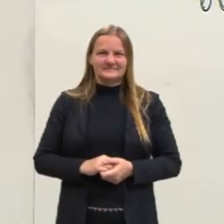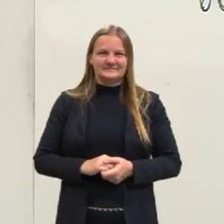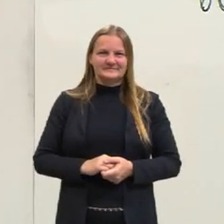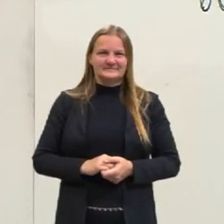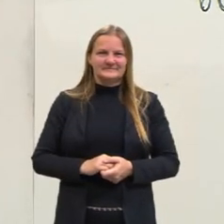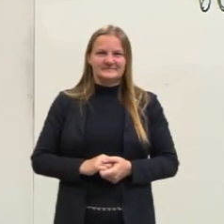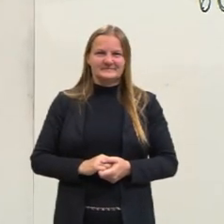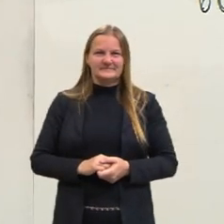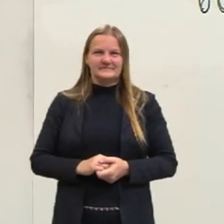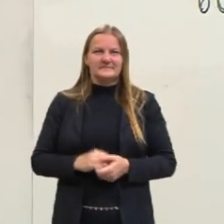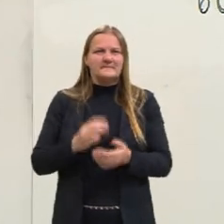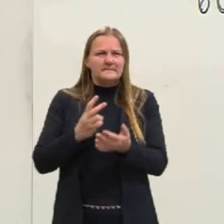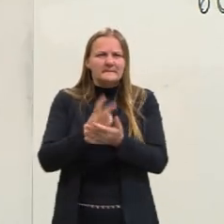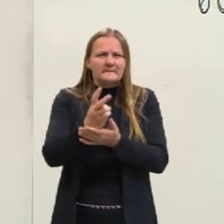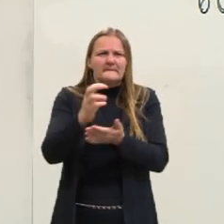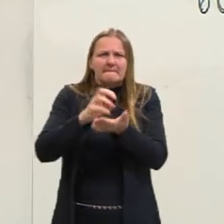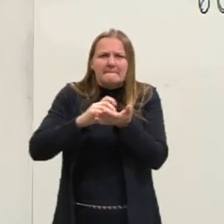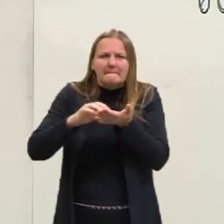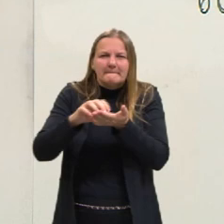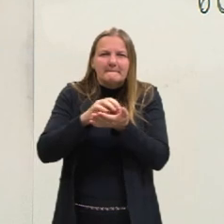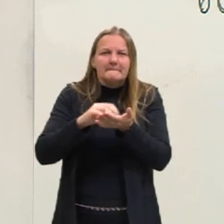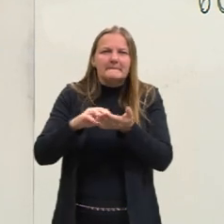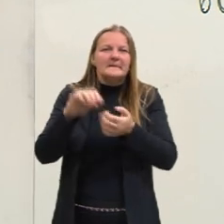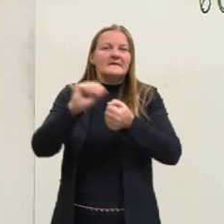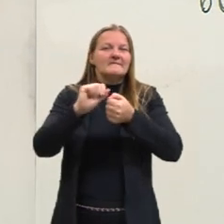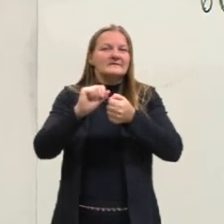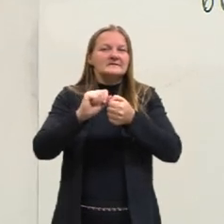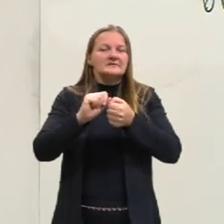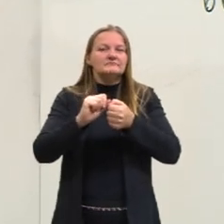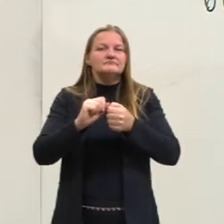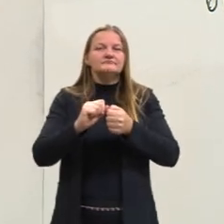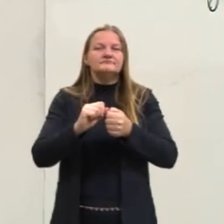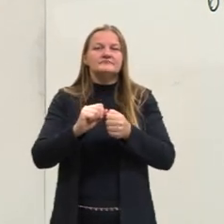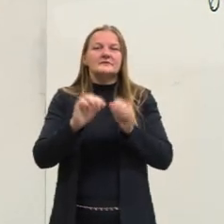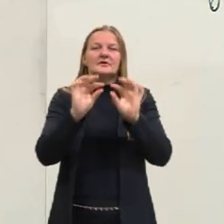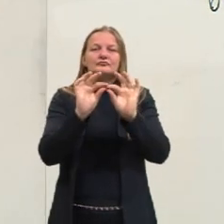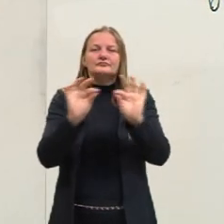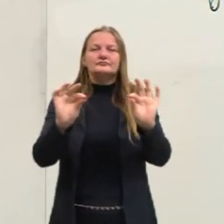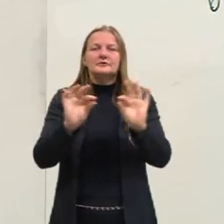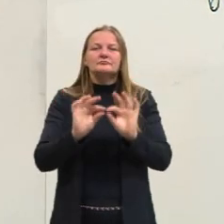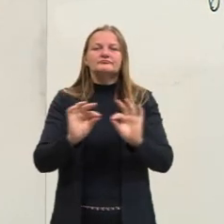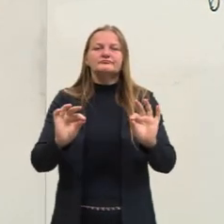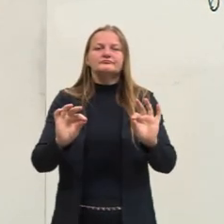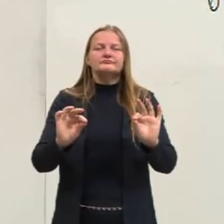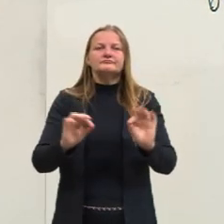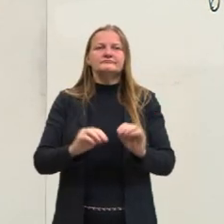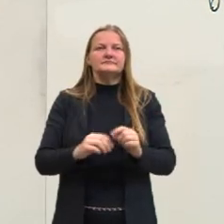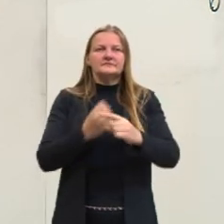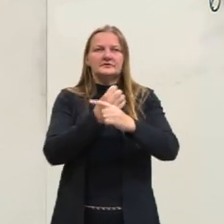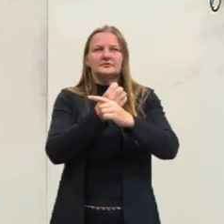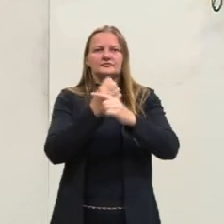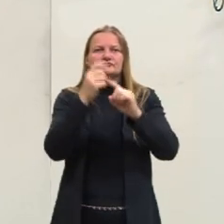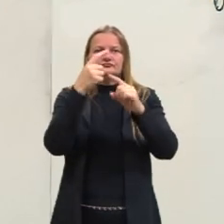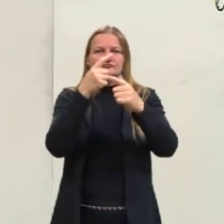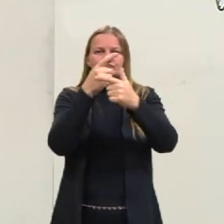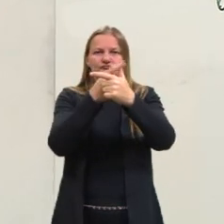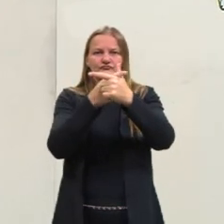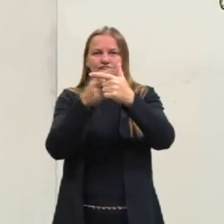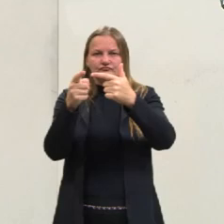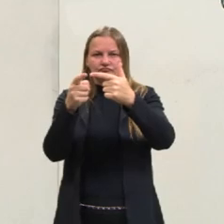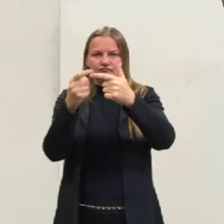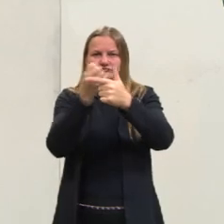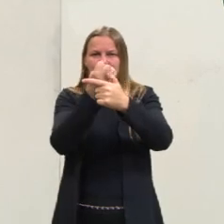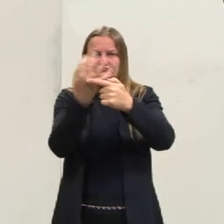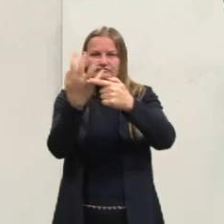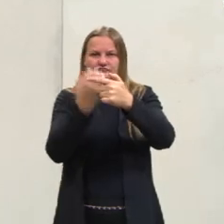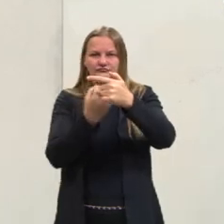Então, continuando nossos cálculos, nós vamos fazer o quê? Uma simplificação aqui, ó. Nós temos uma divisão, né, um quociente entre 180 e